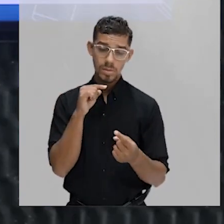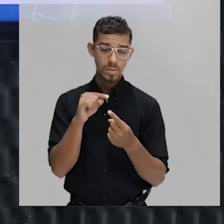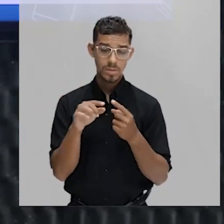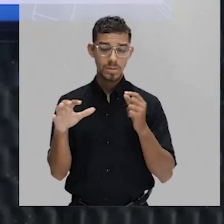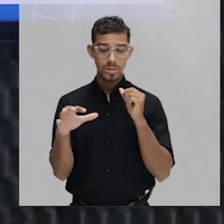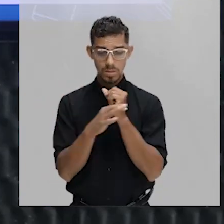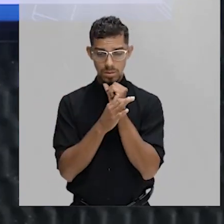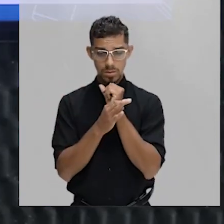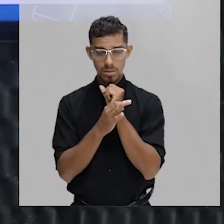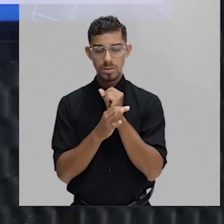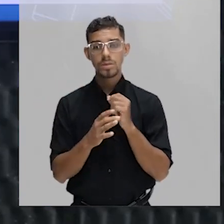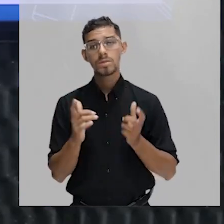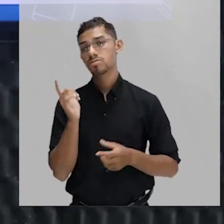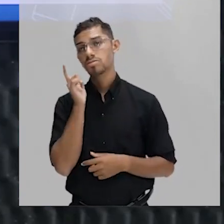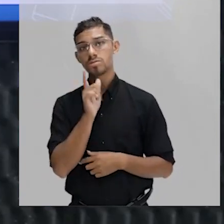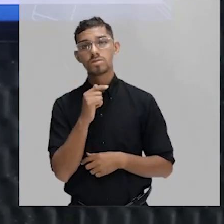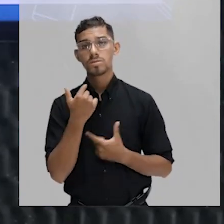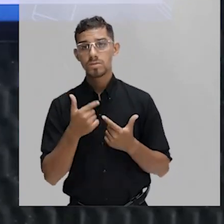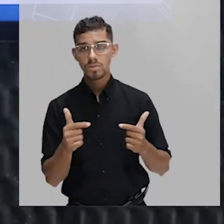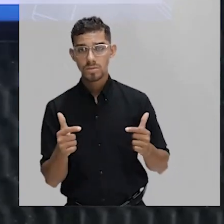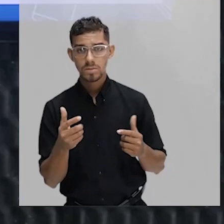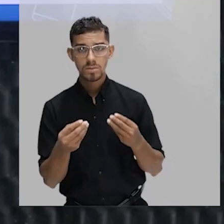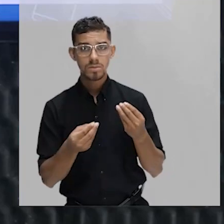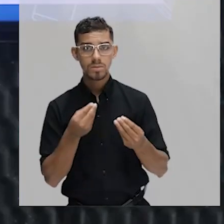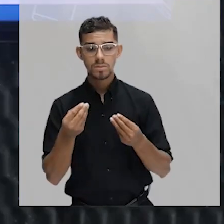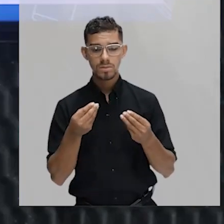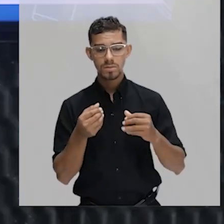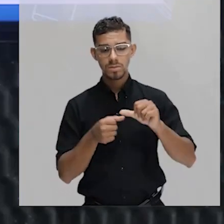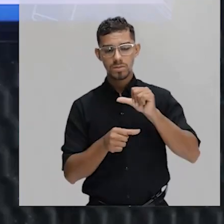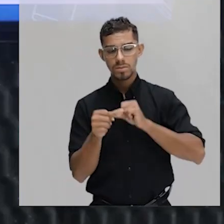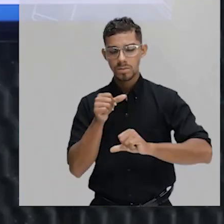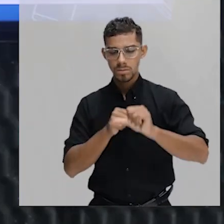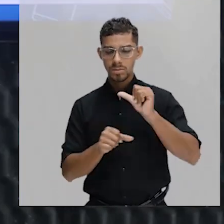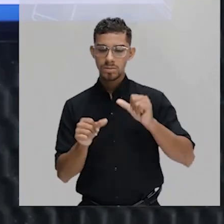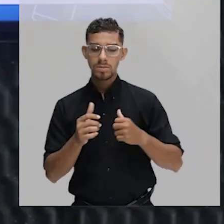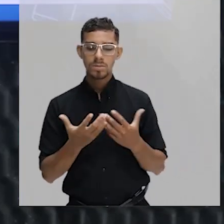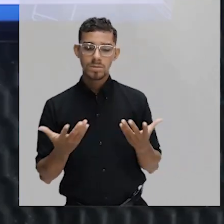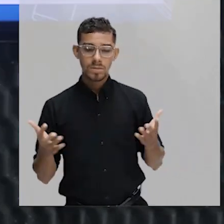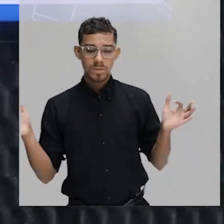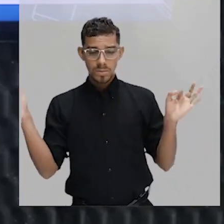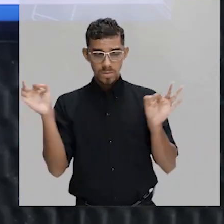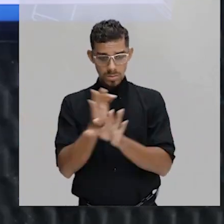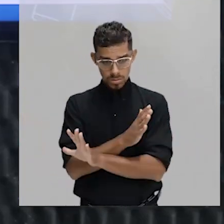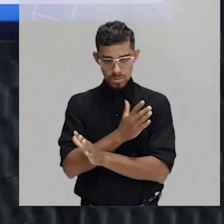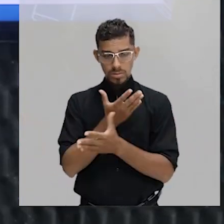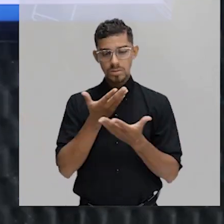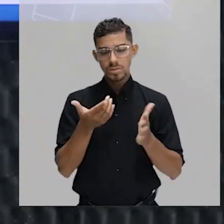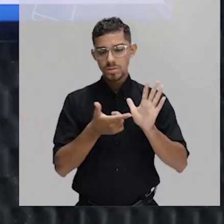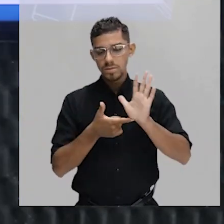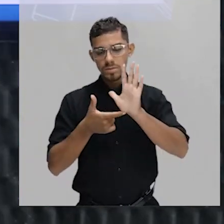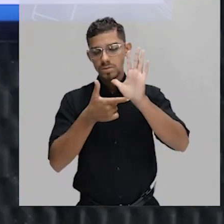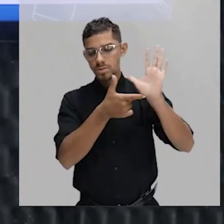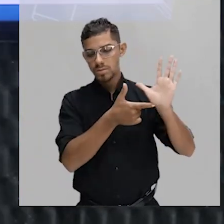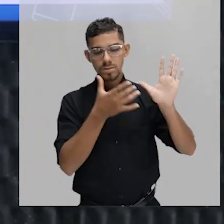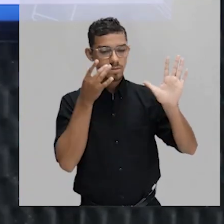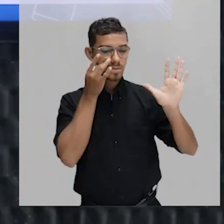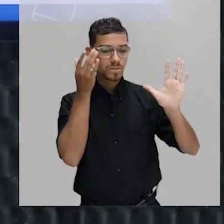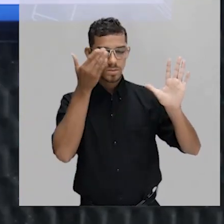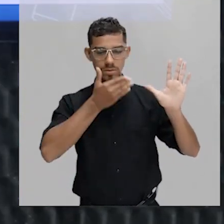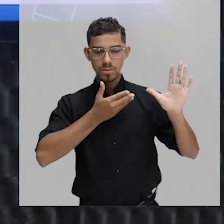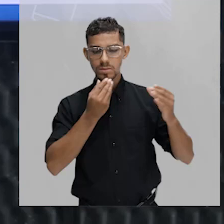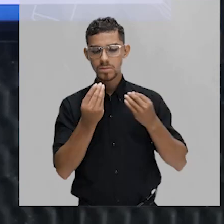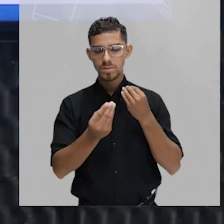proteger, para que a gente não tenha mutações facilmente. E aí, só para finalizar, para mostrar para vocês como é que